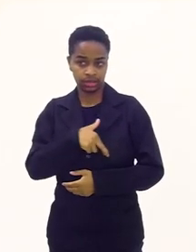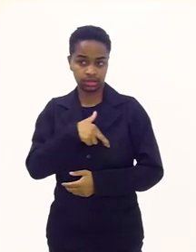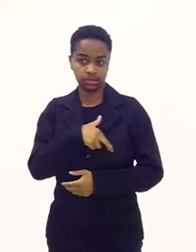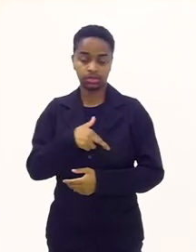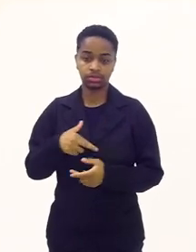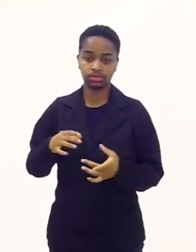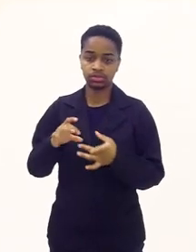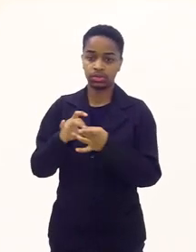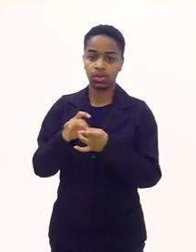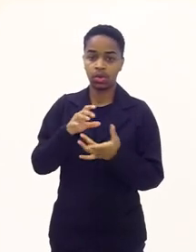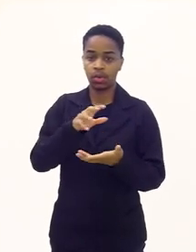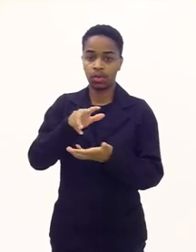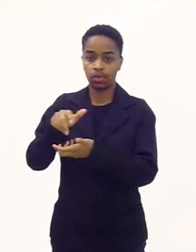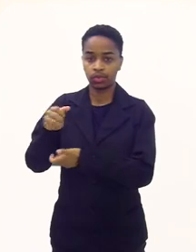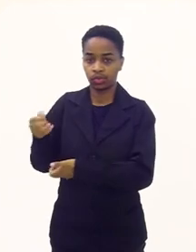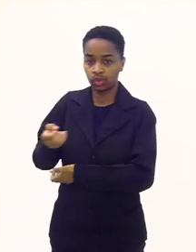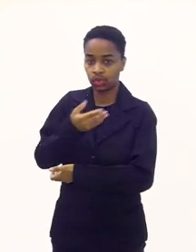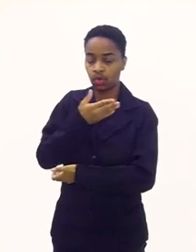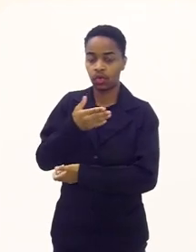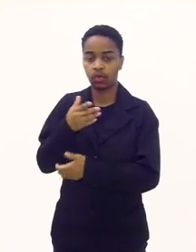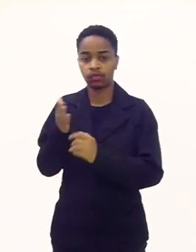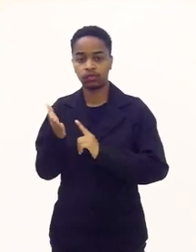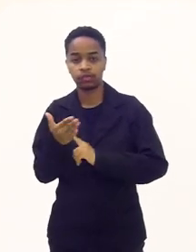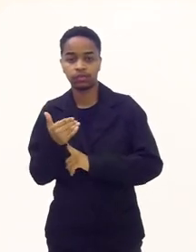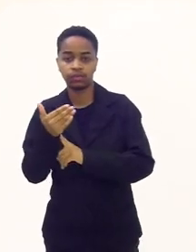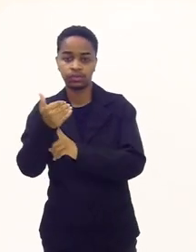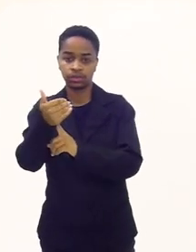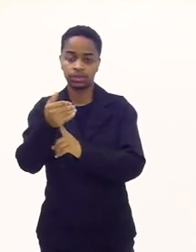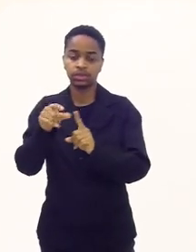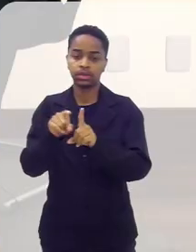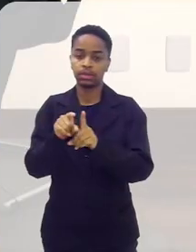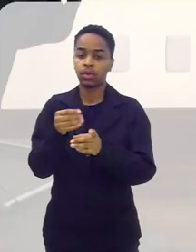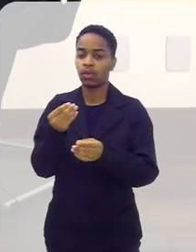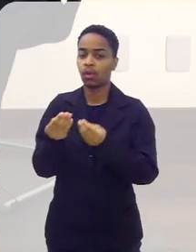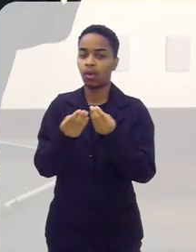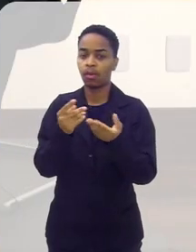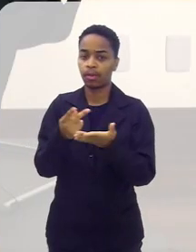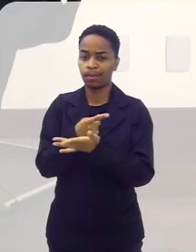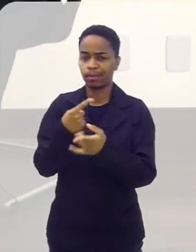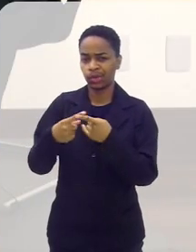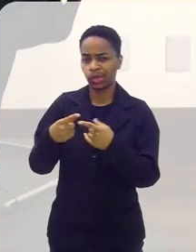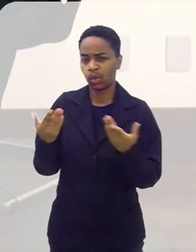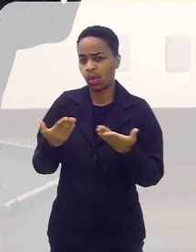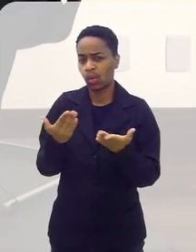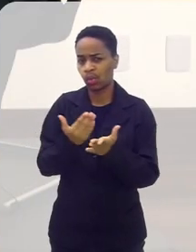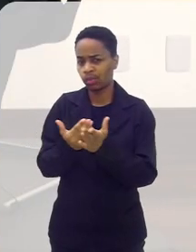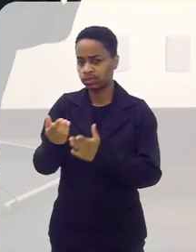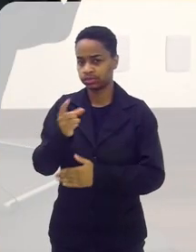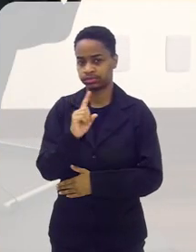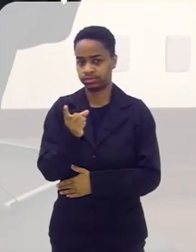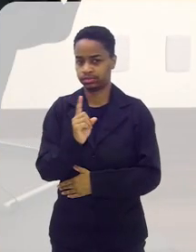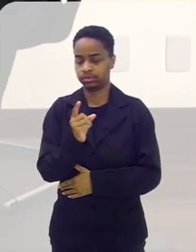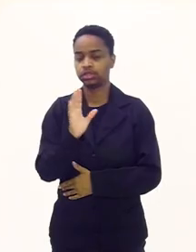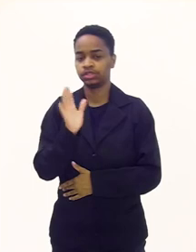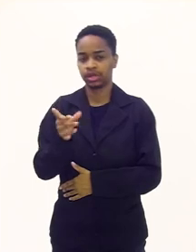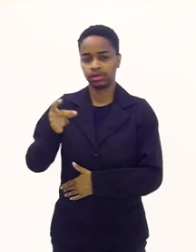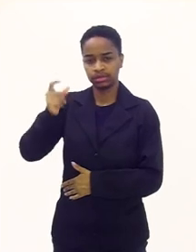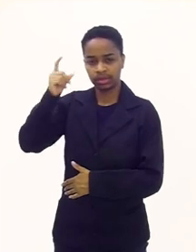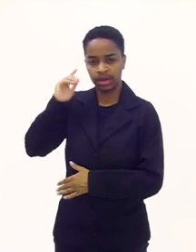hoje, com esse mundo novo, tecnológico, como é, que não começou hoje, né, gente?